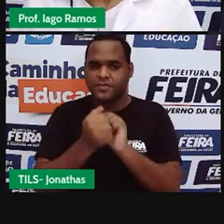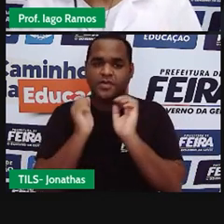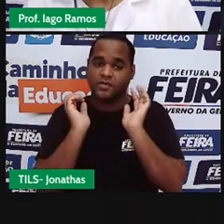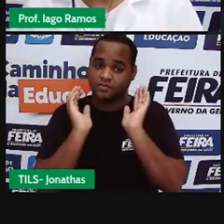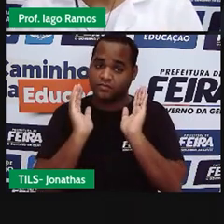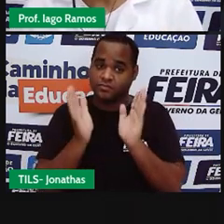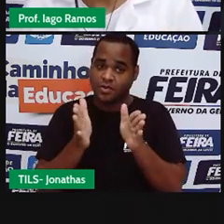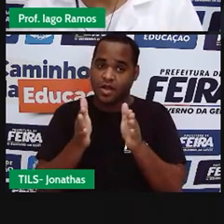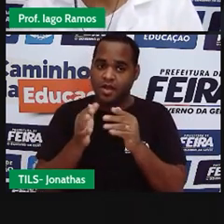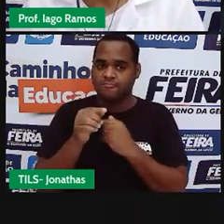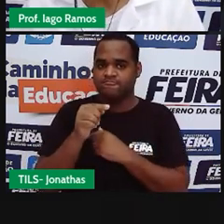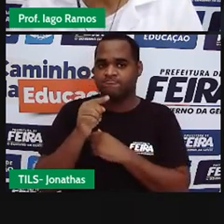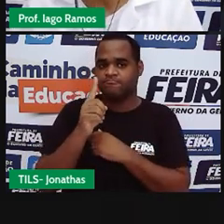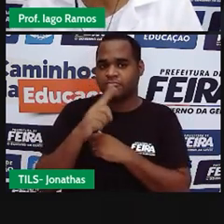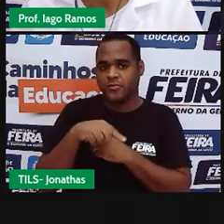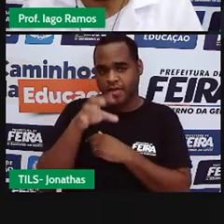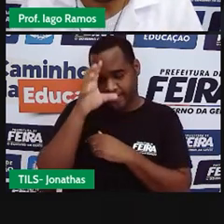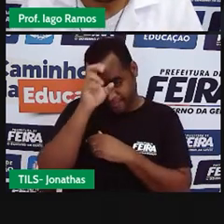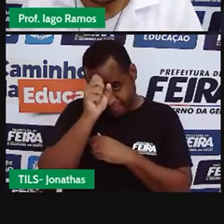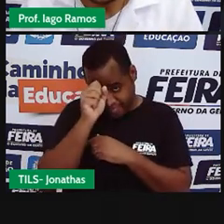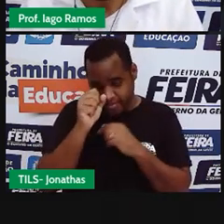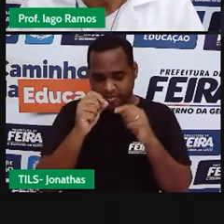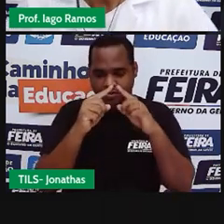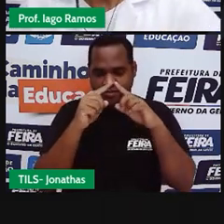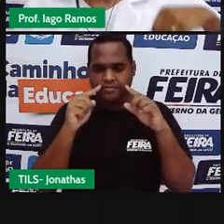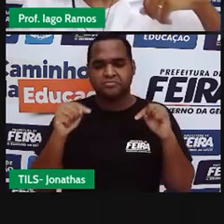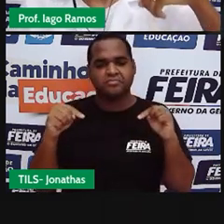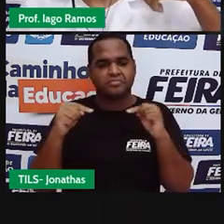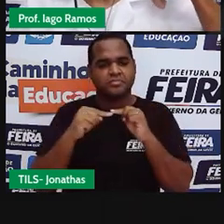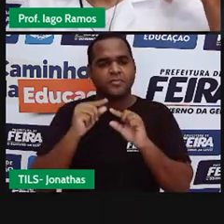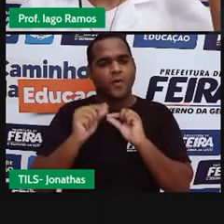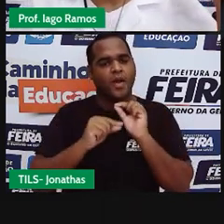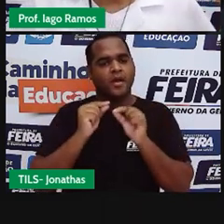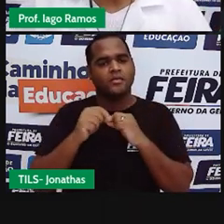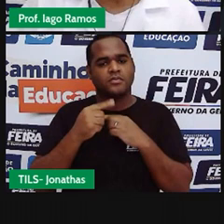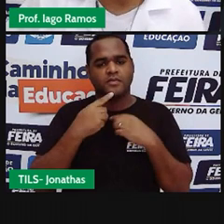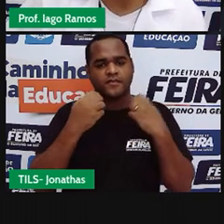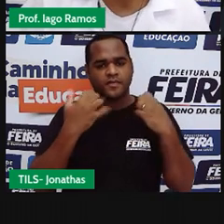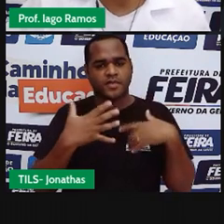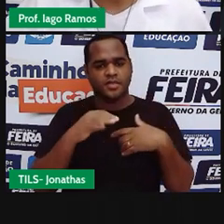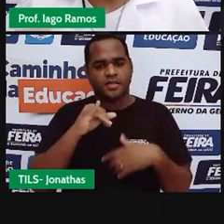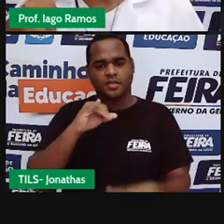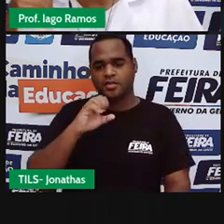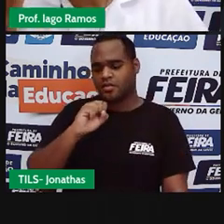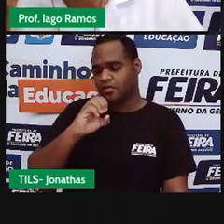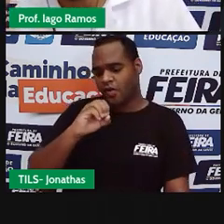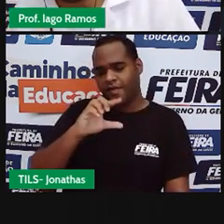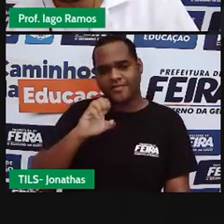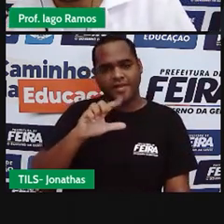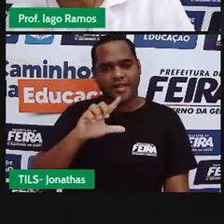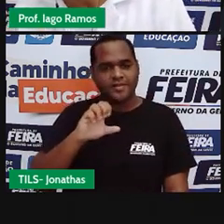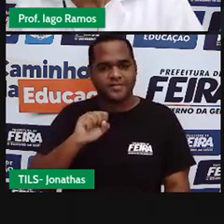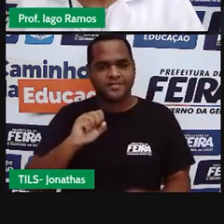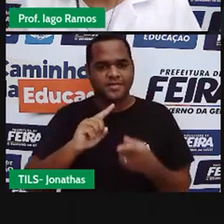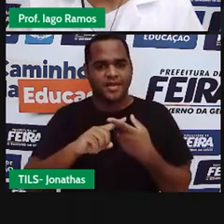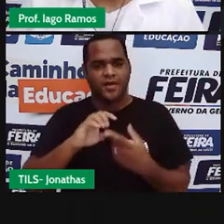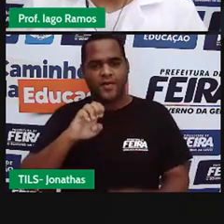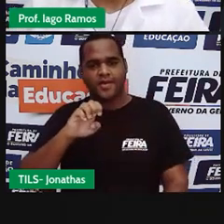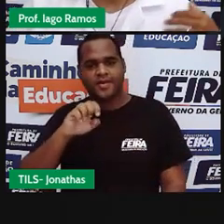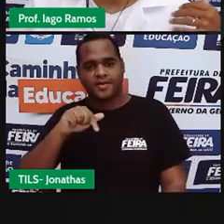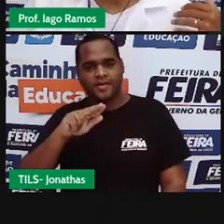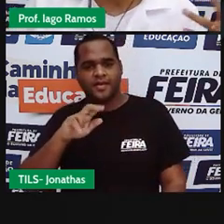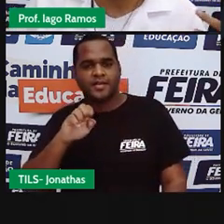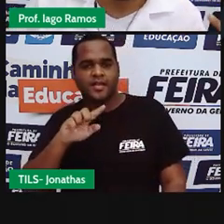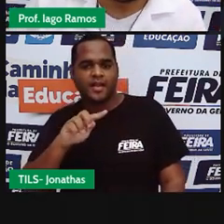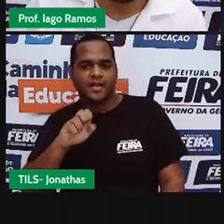que foi aprender a classificar os triângulos, né? Quando é que o triângulo é isósceles, quando é ele equilátero, quando é